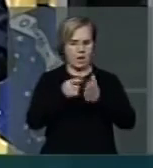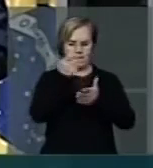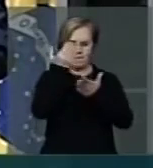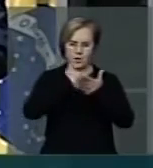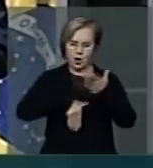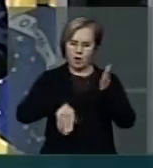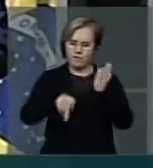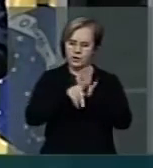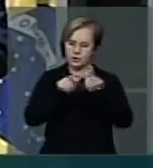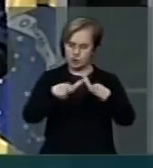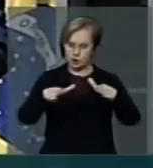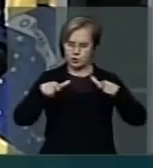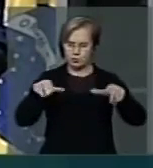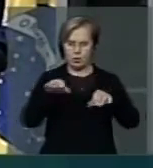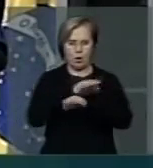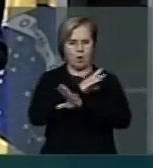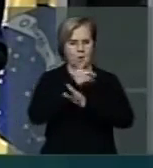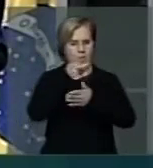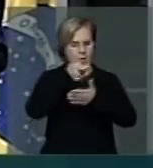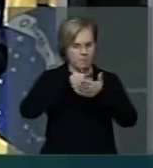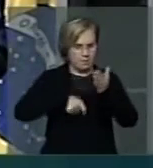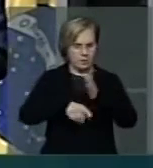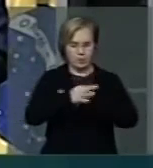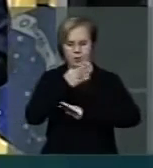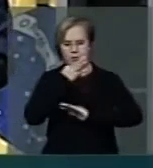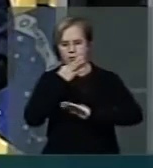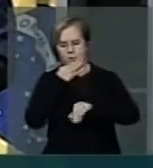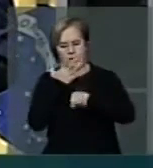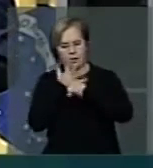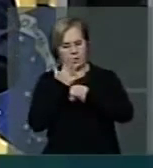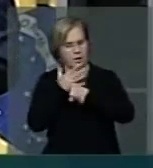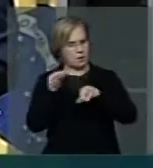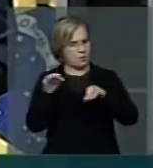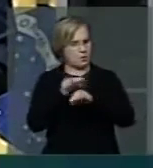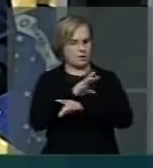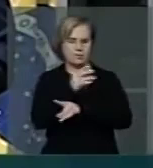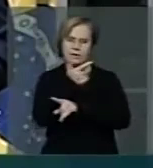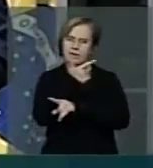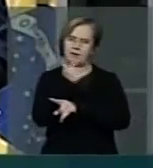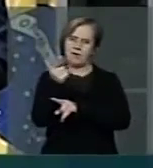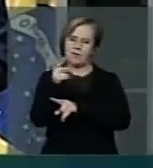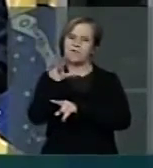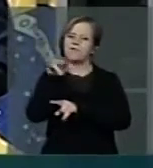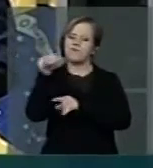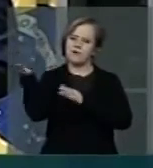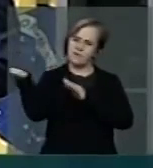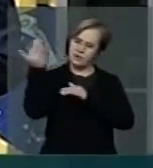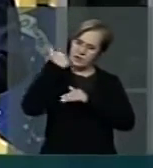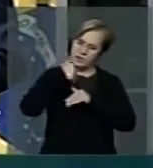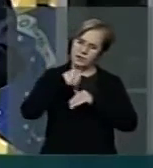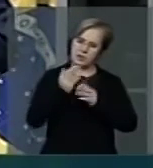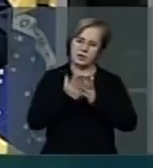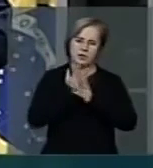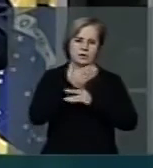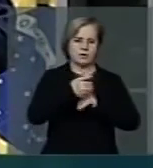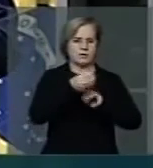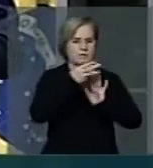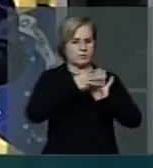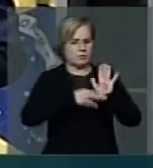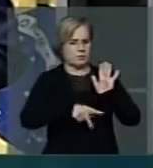seus diplomas através de provas de conhecimento e habilidades, virão trazidos por uma medida provisória